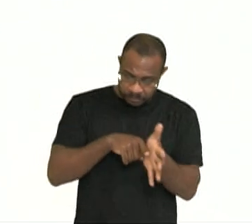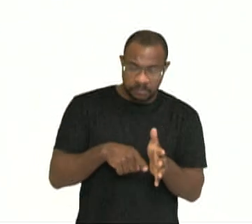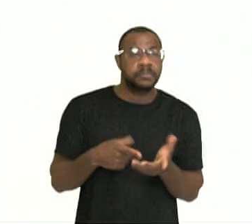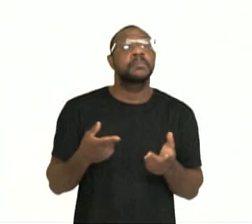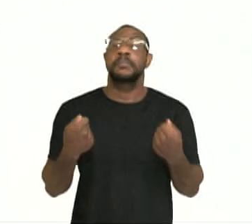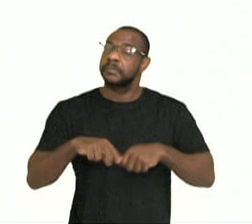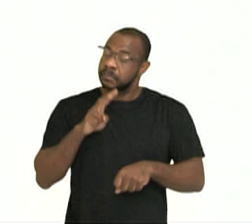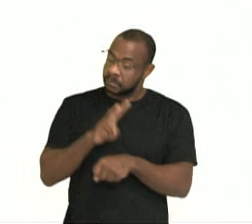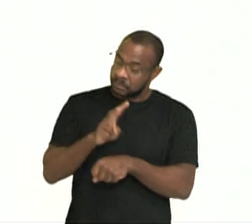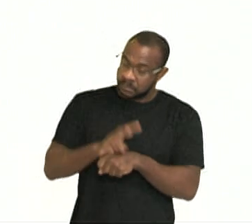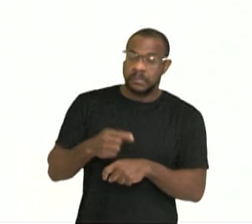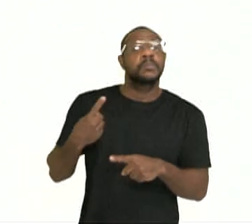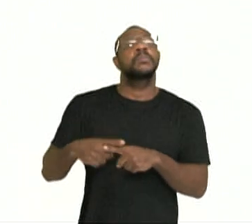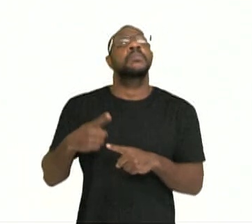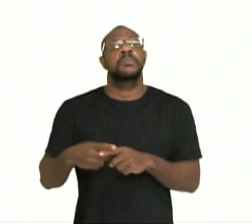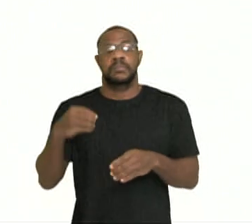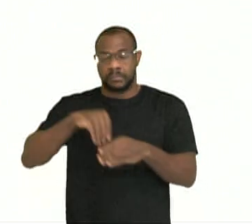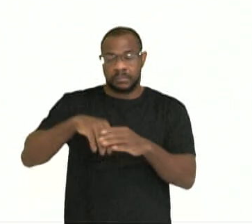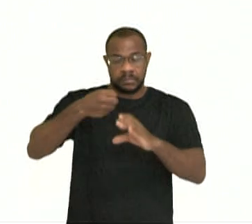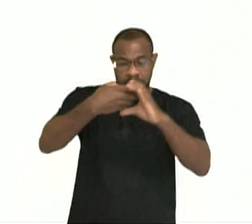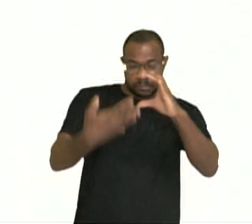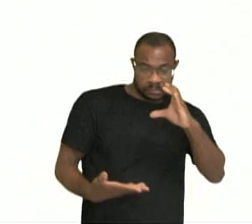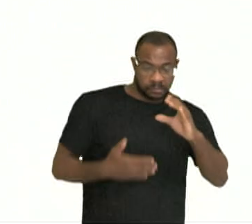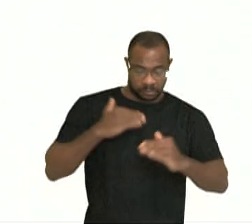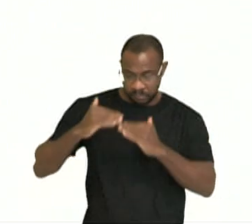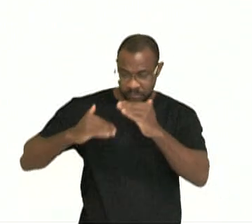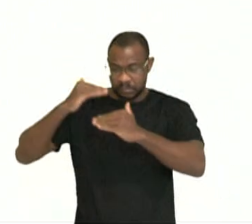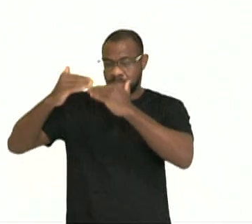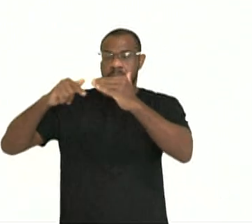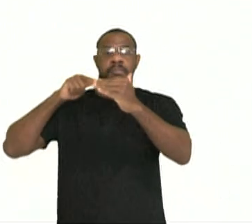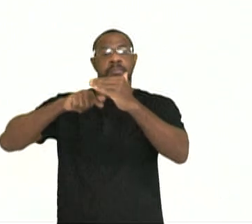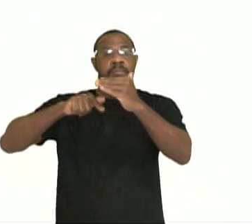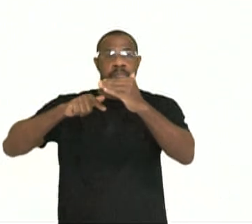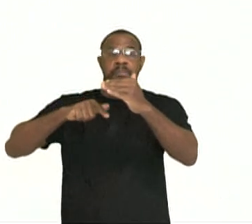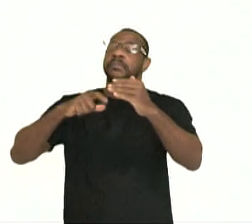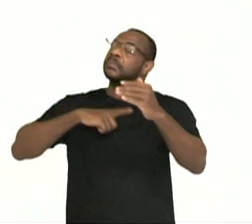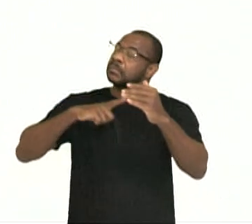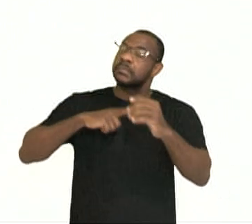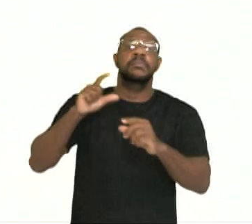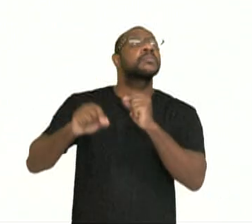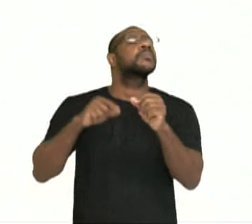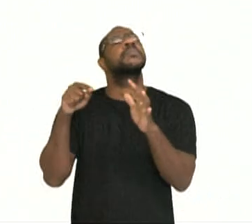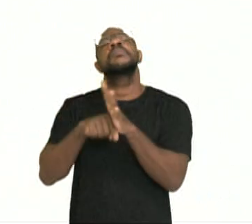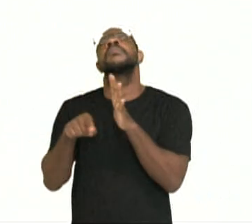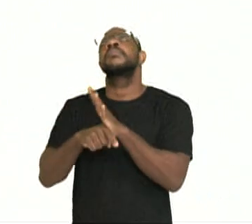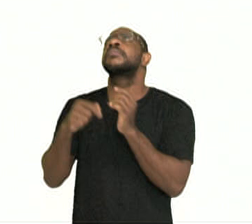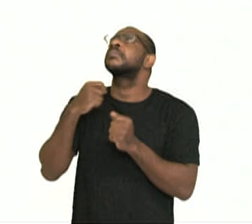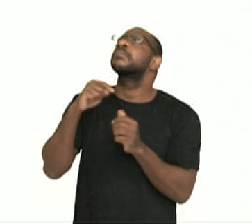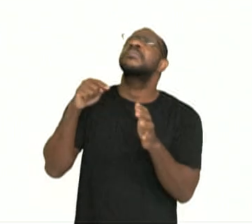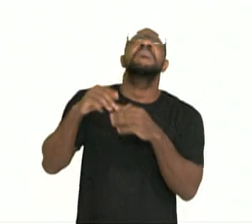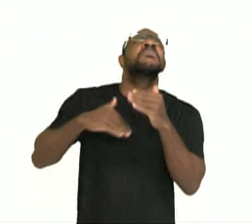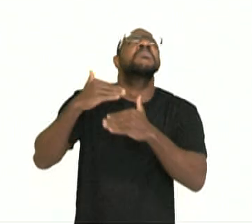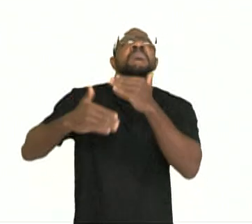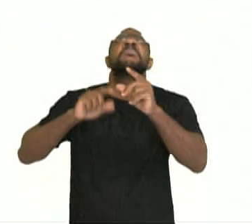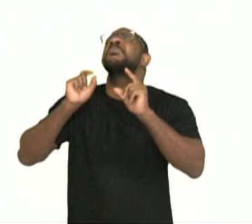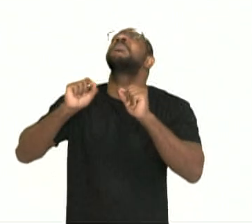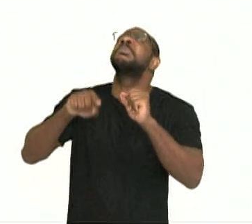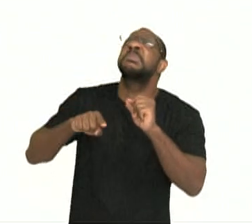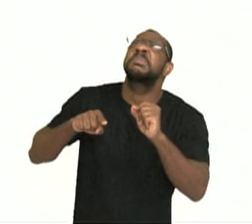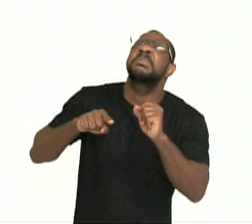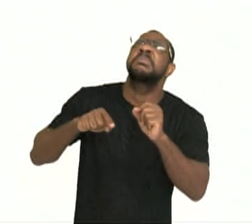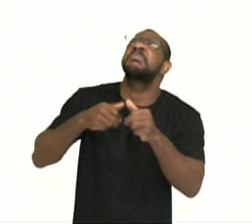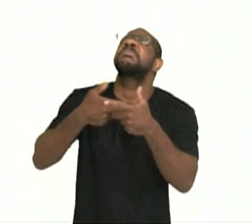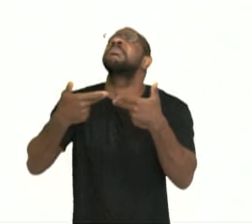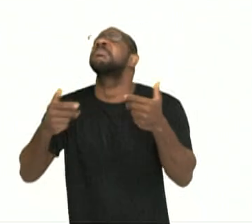porque na característica de desenvolvimento temos que literalmente perguntar desenvolvido no que? Quais